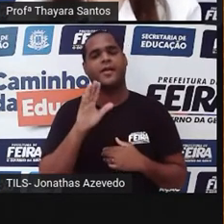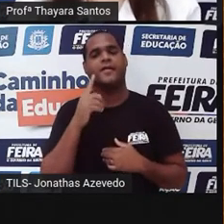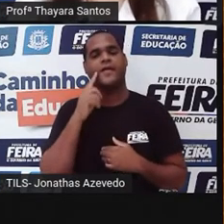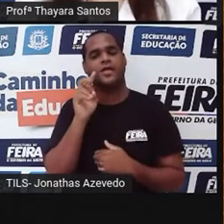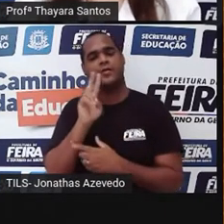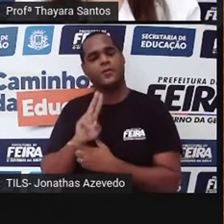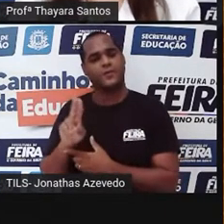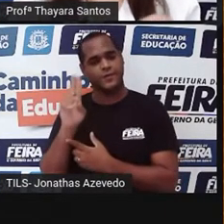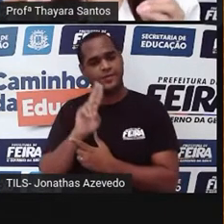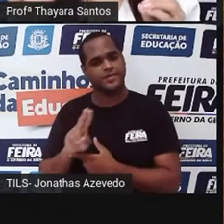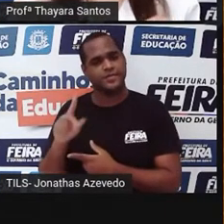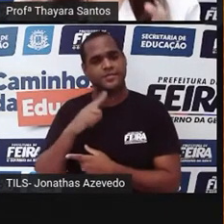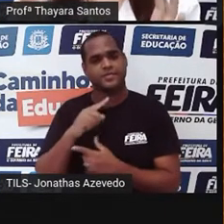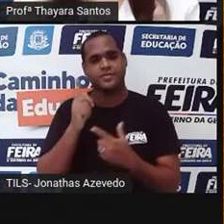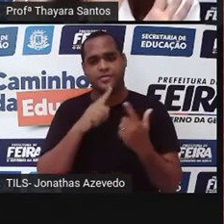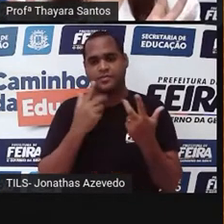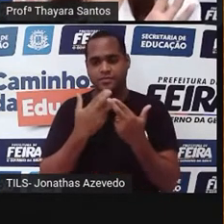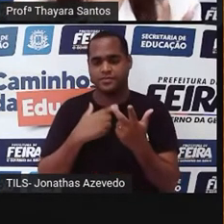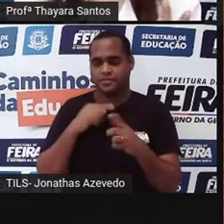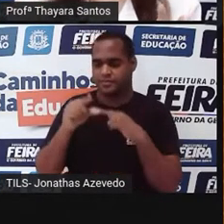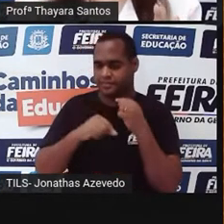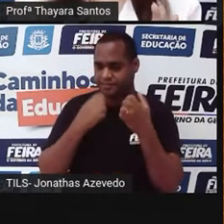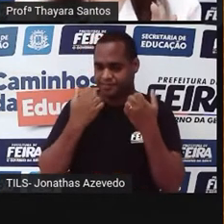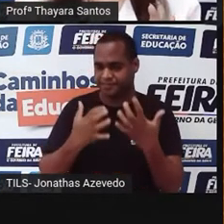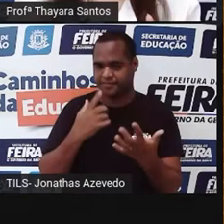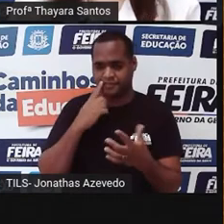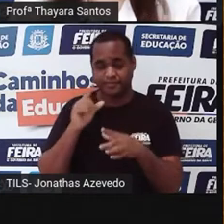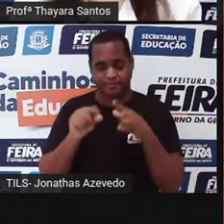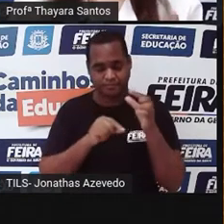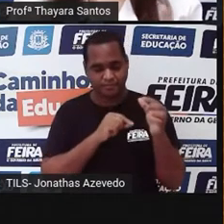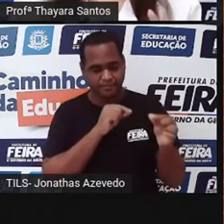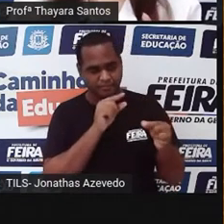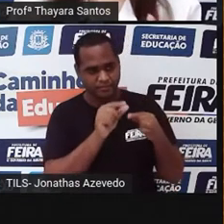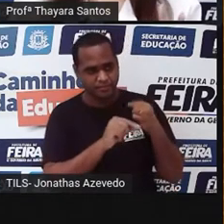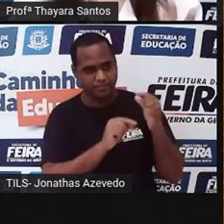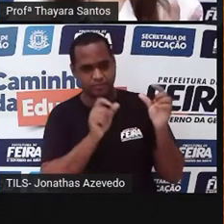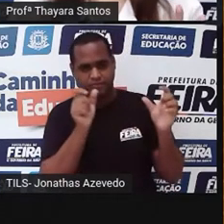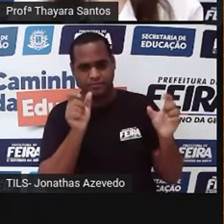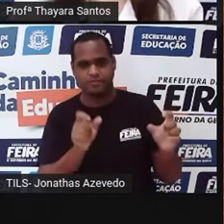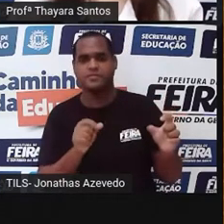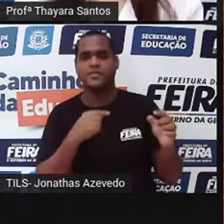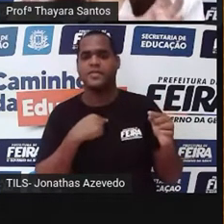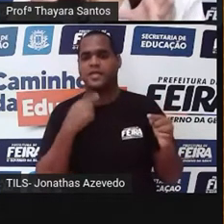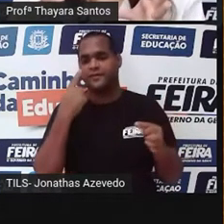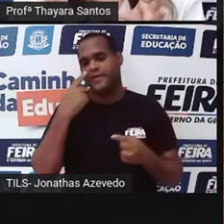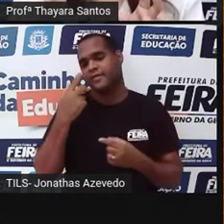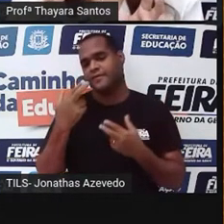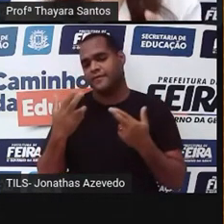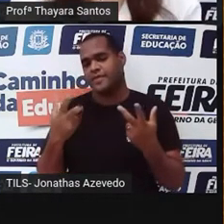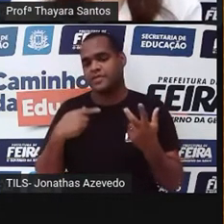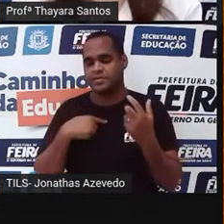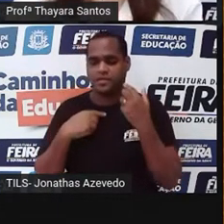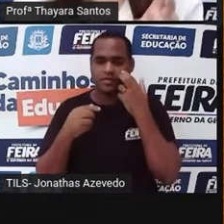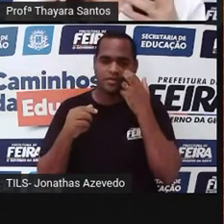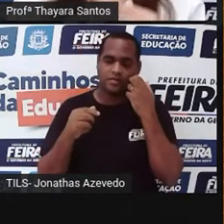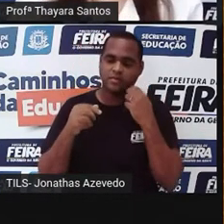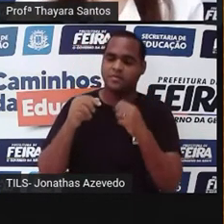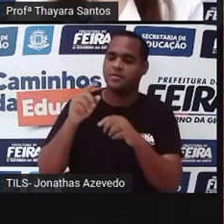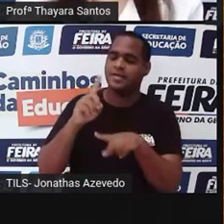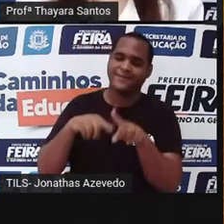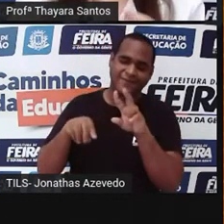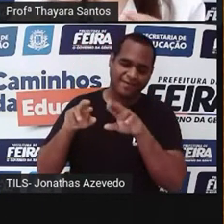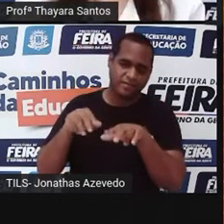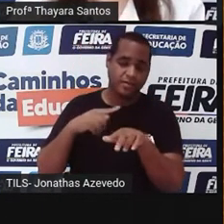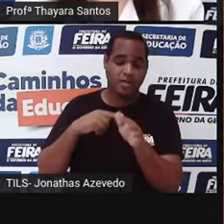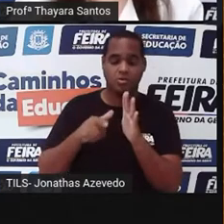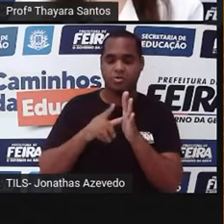utilização, a gente conseguir escolher essas características de forma artificial, de forma mais controlada, é